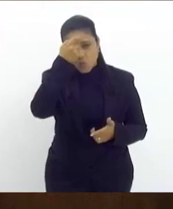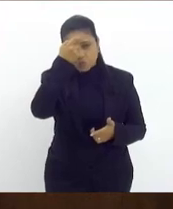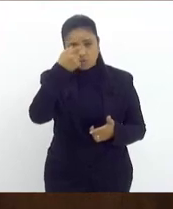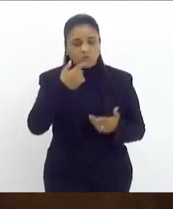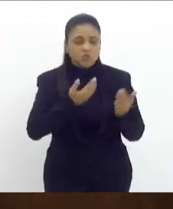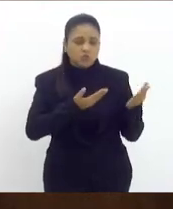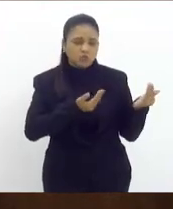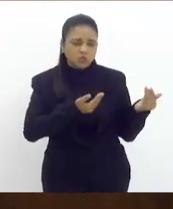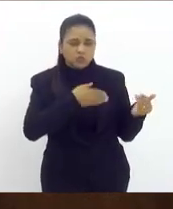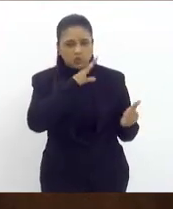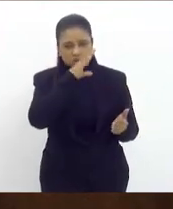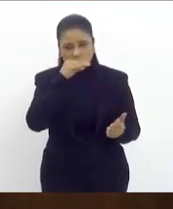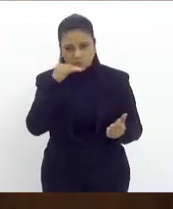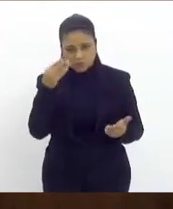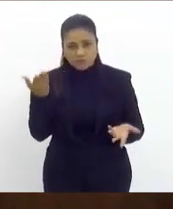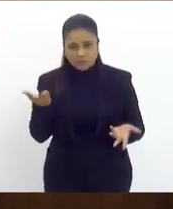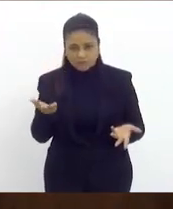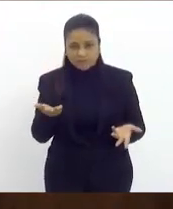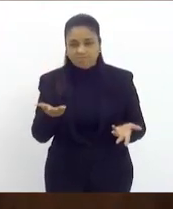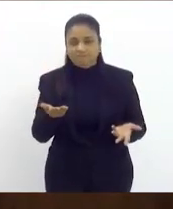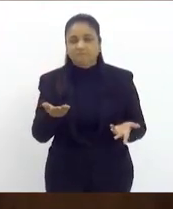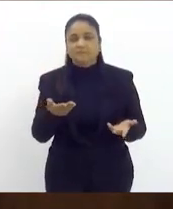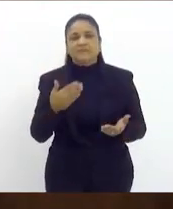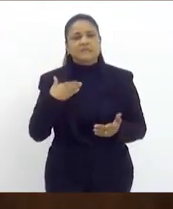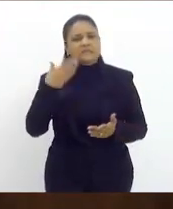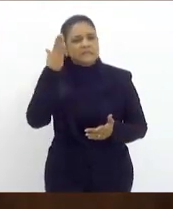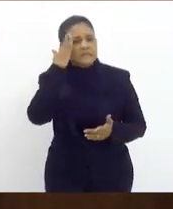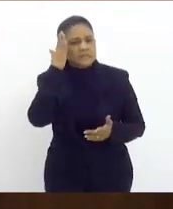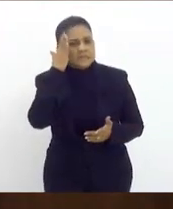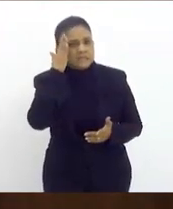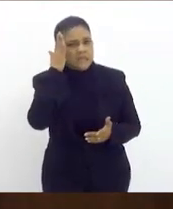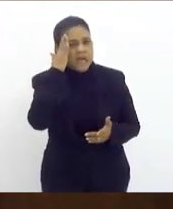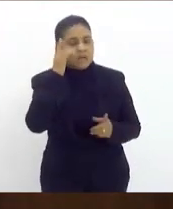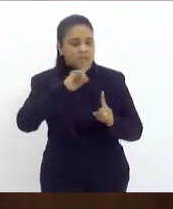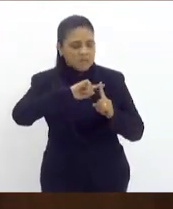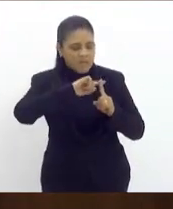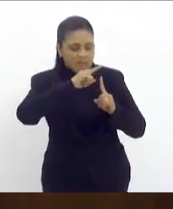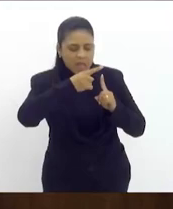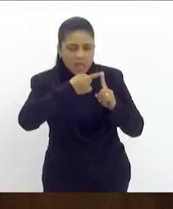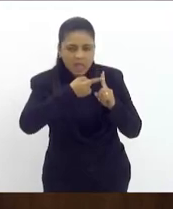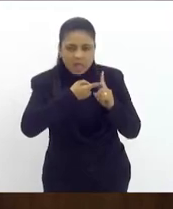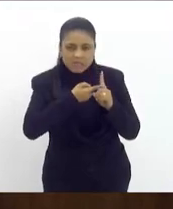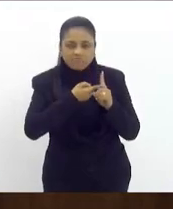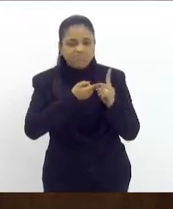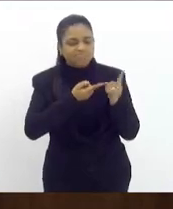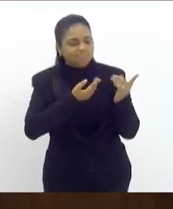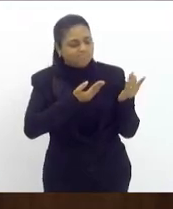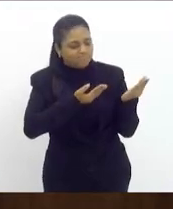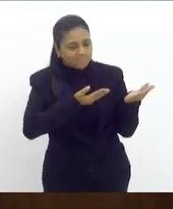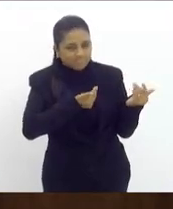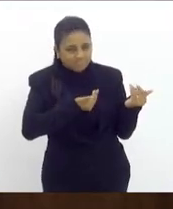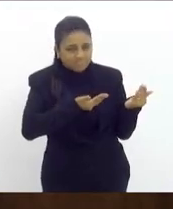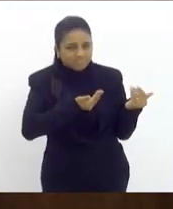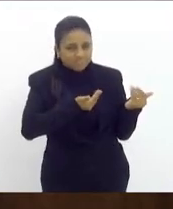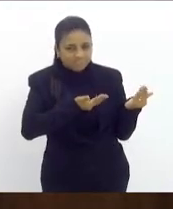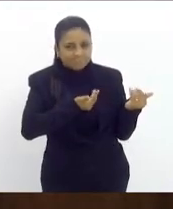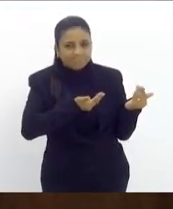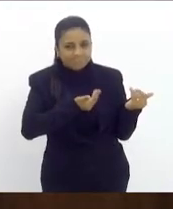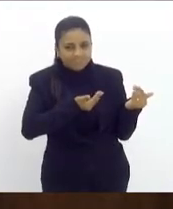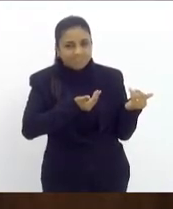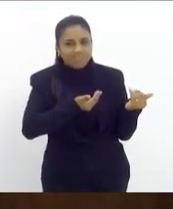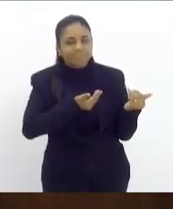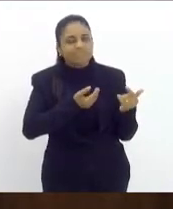adolescentes. a gente sabe aí da gravidez na adolescência, é um grande problema que nós